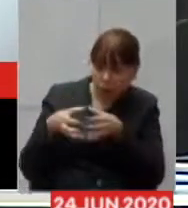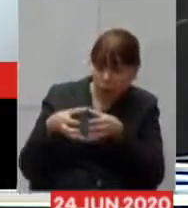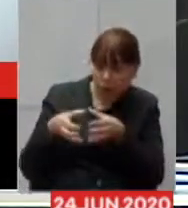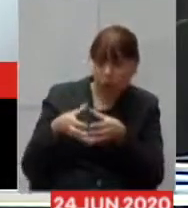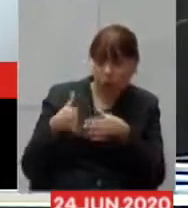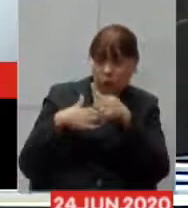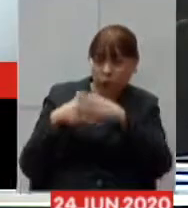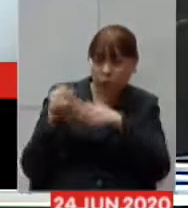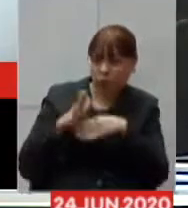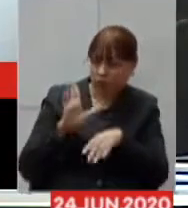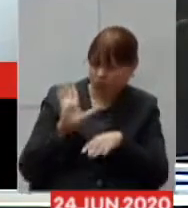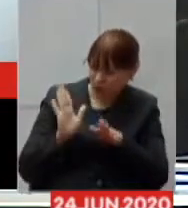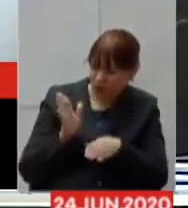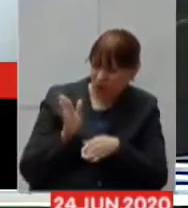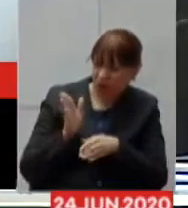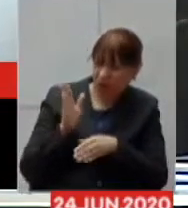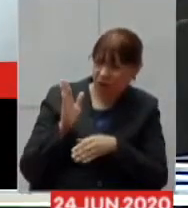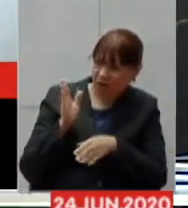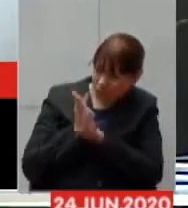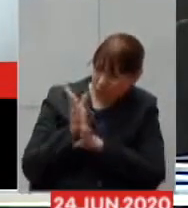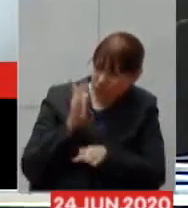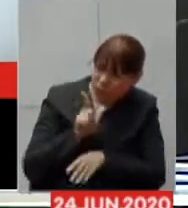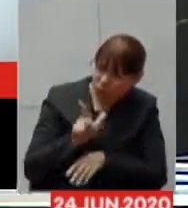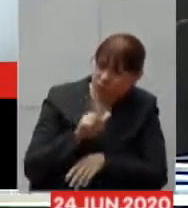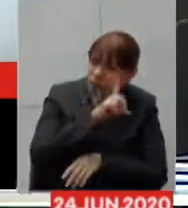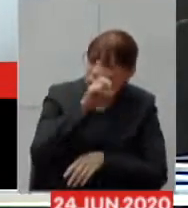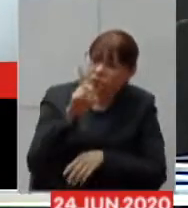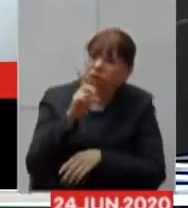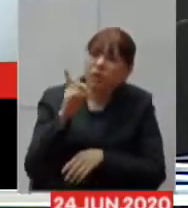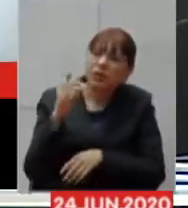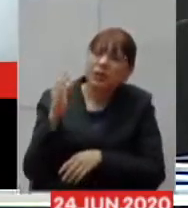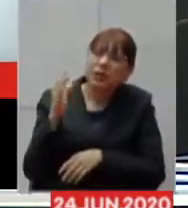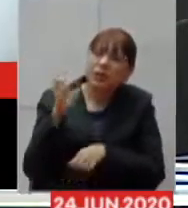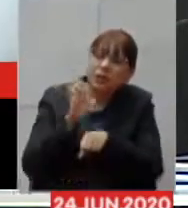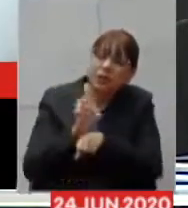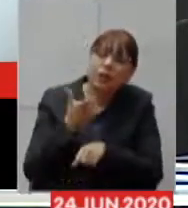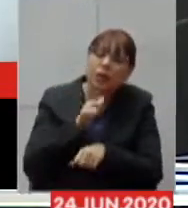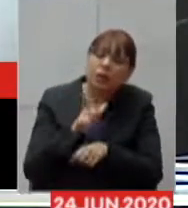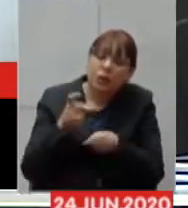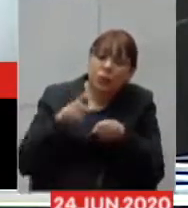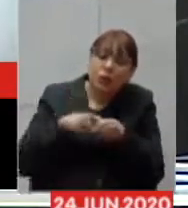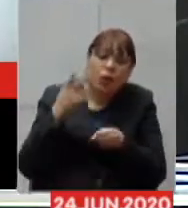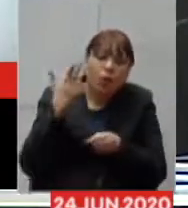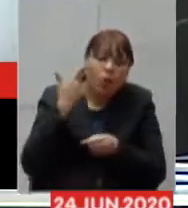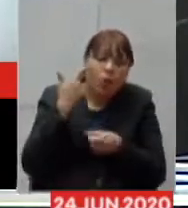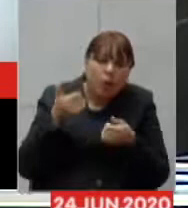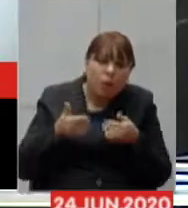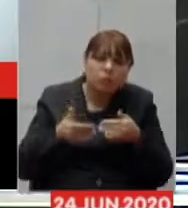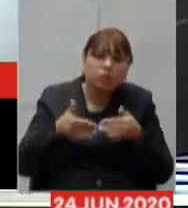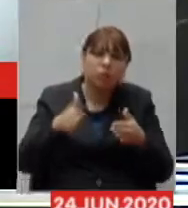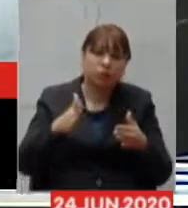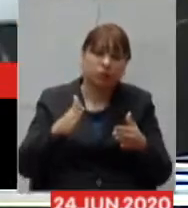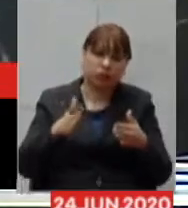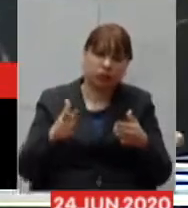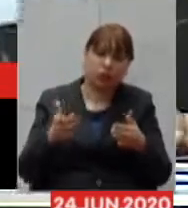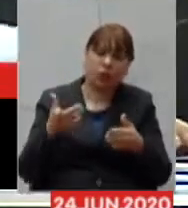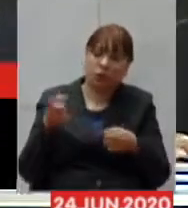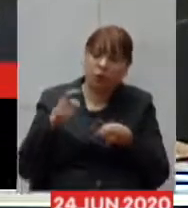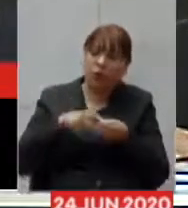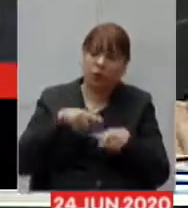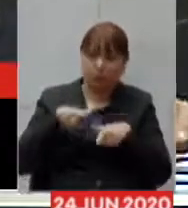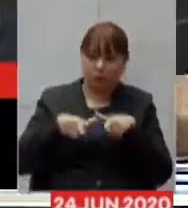ter uma previsão de quando o Estado deverá voltar à normalidade no que tange o retorno nas atividades